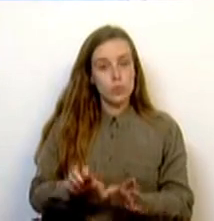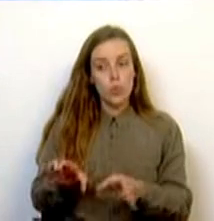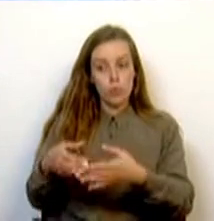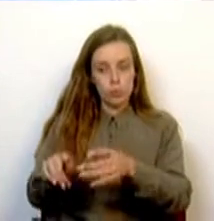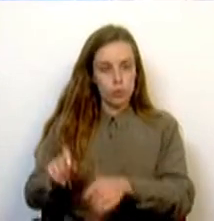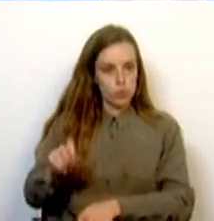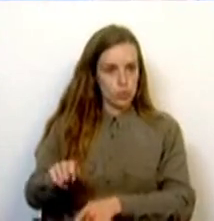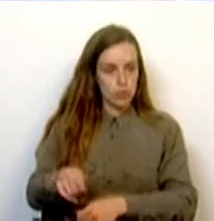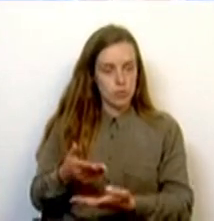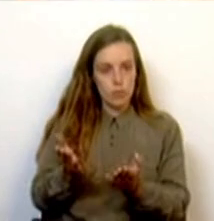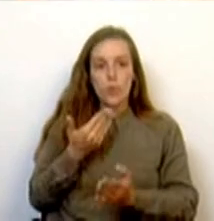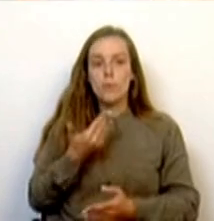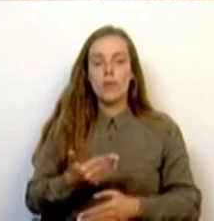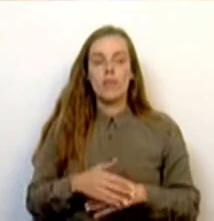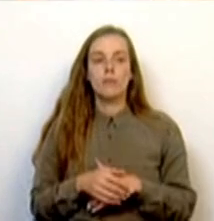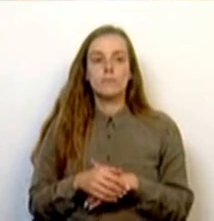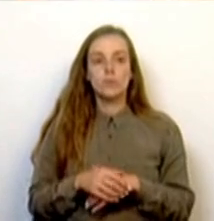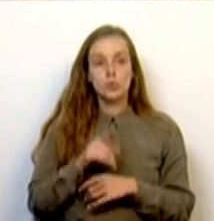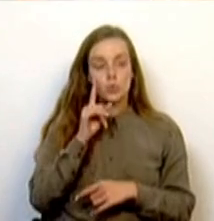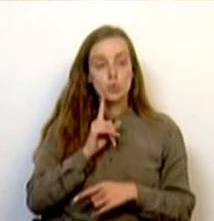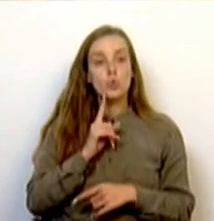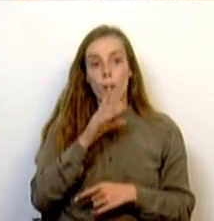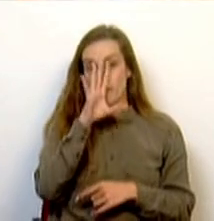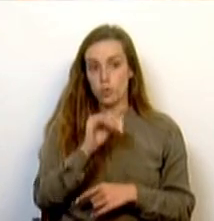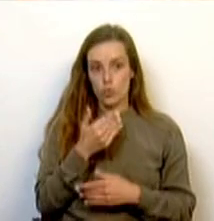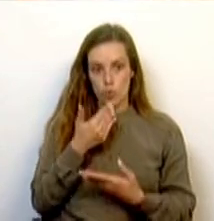obrigada. Muito obrigada, Senhora Ministra.